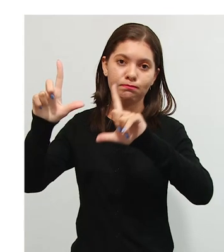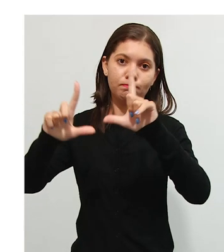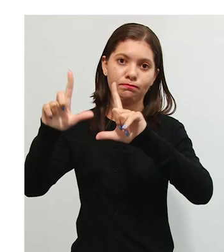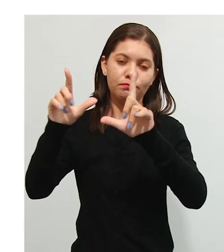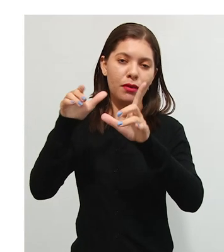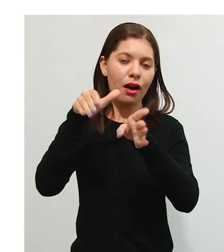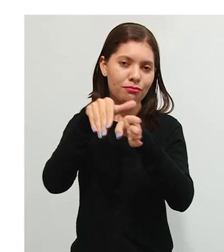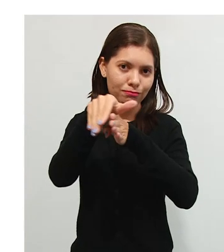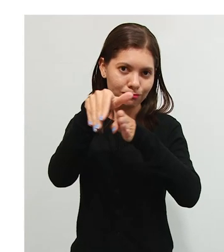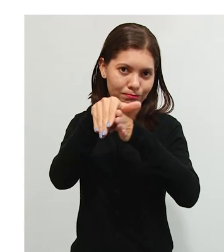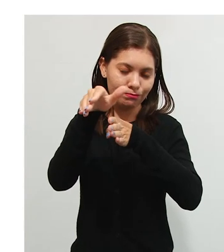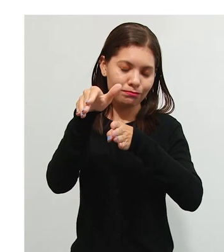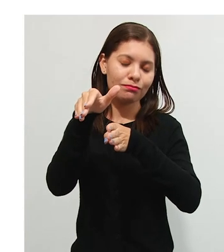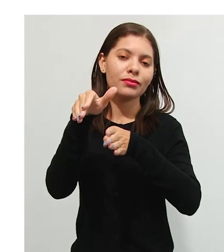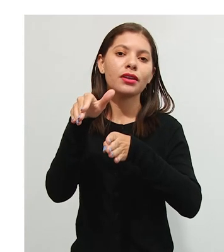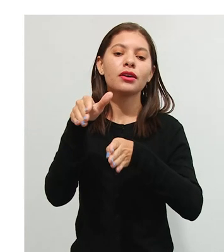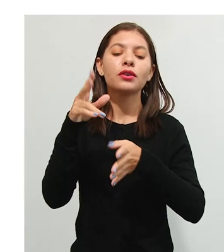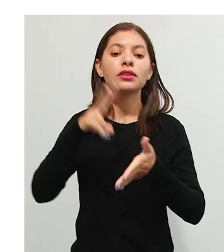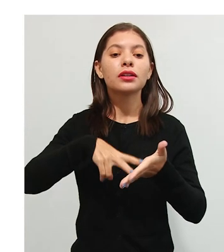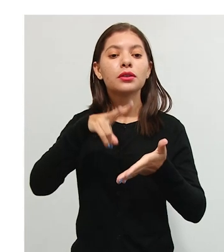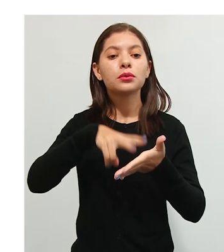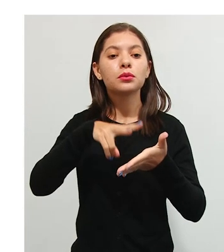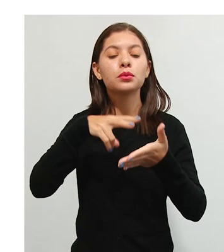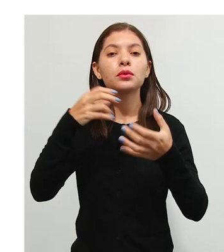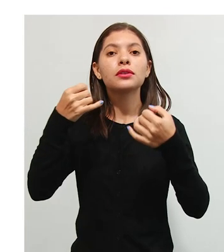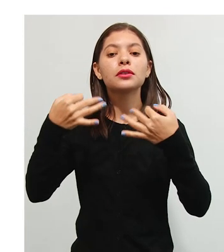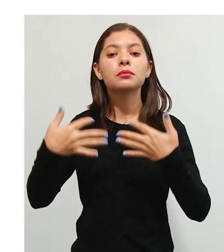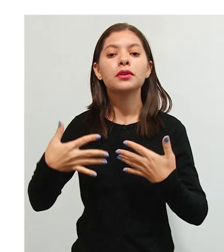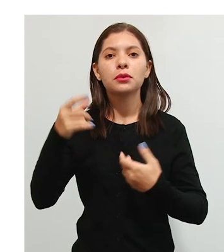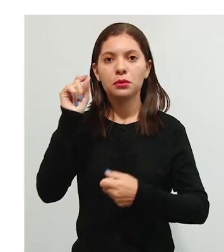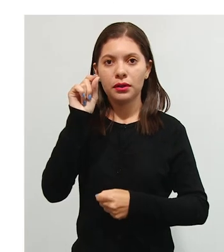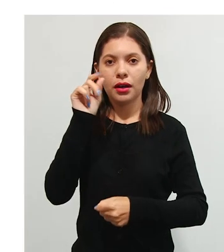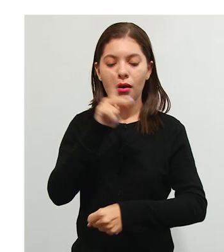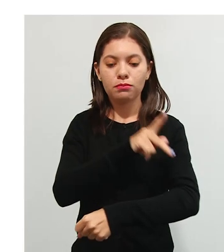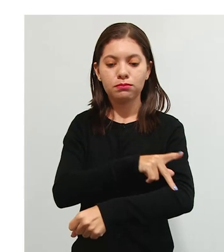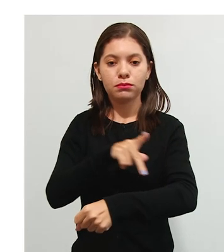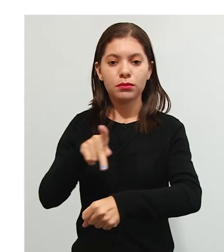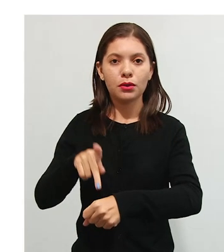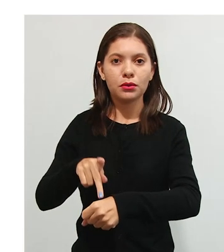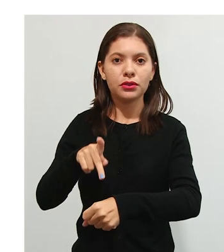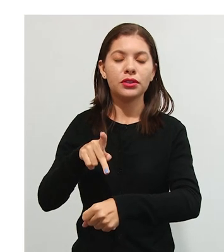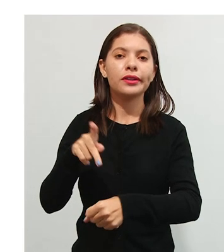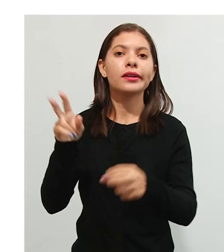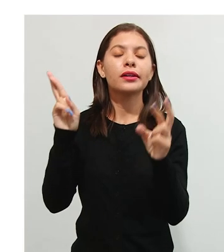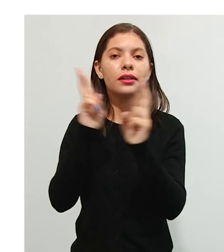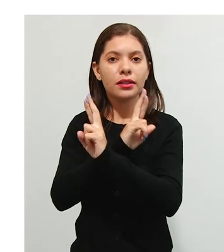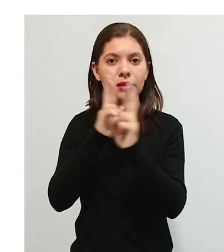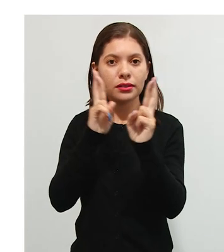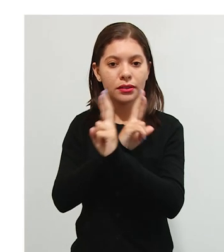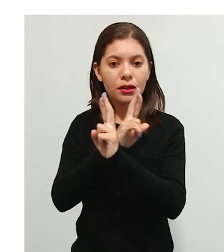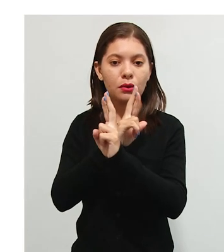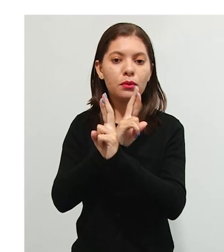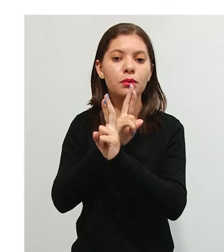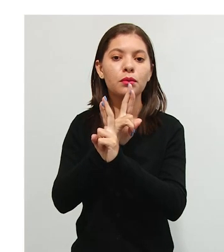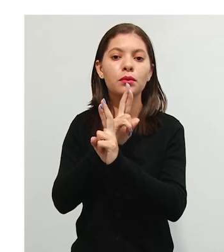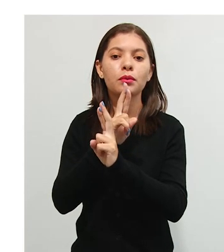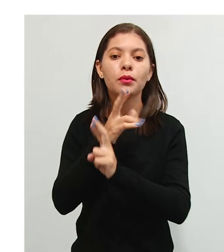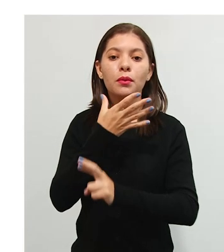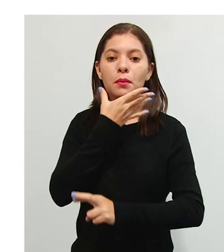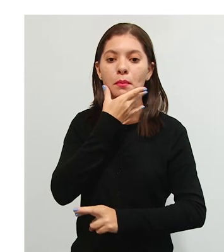para falar, no caso, da pedagogia da relação entre Vigotsky e Paulo Freire,